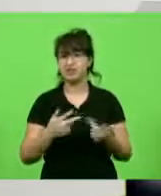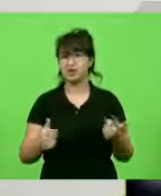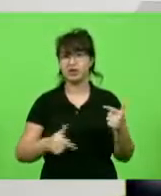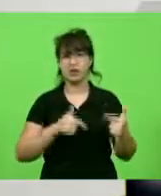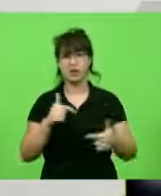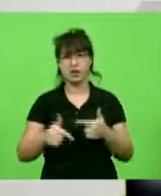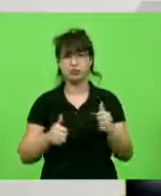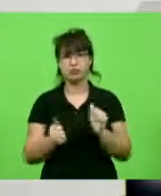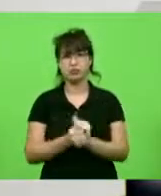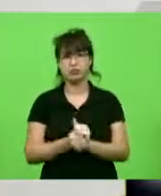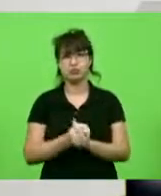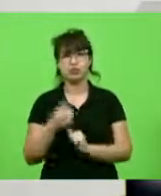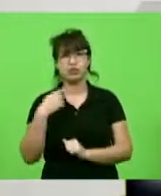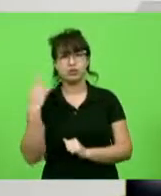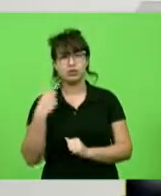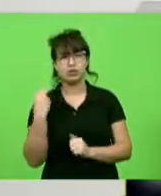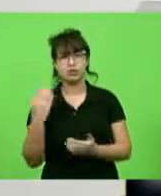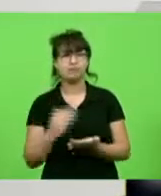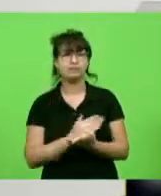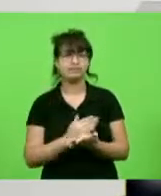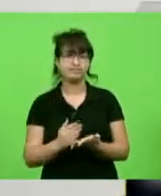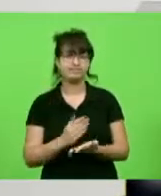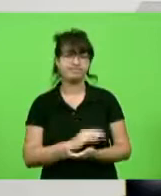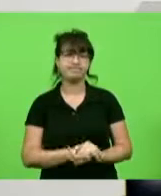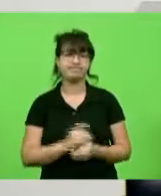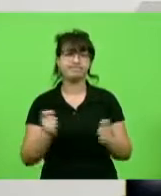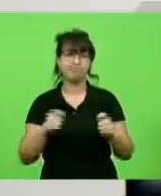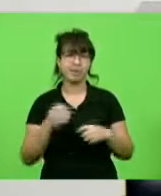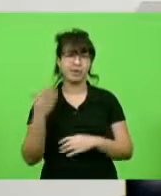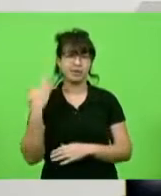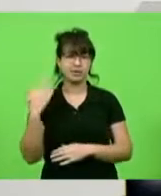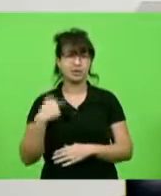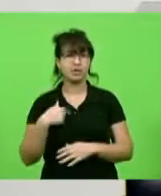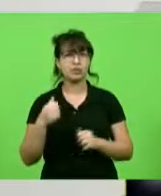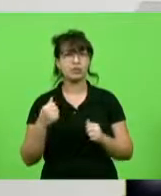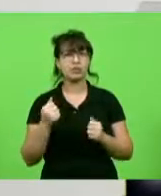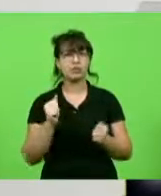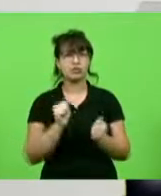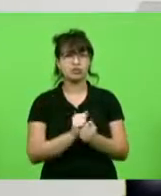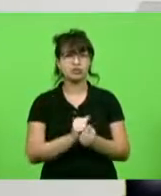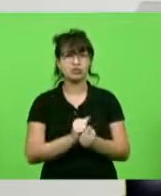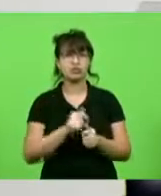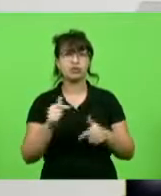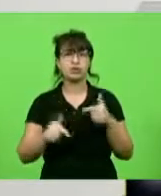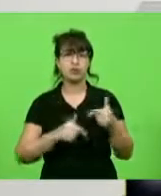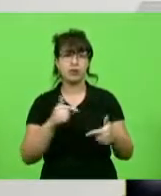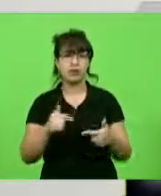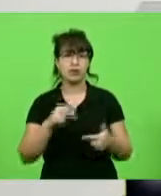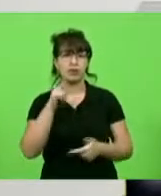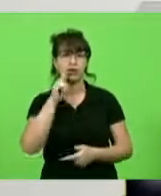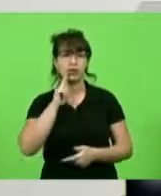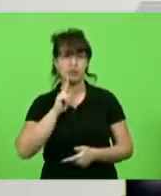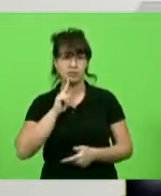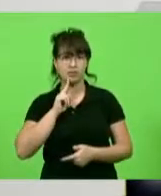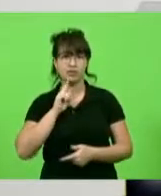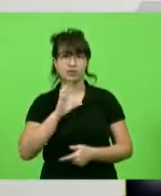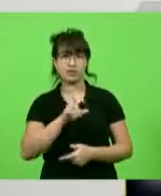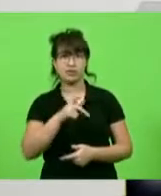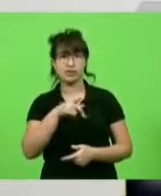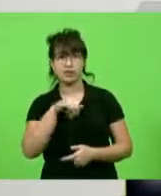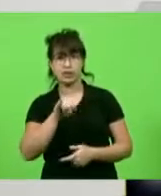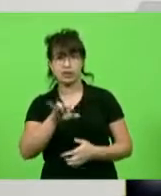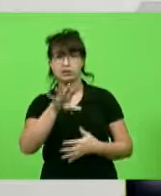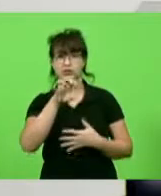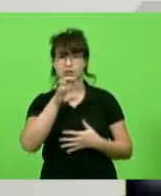dentro. Tive a oportunidade de trabalhar com o deputado Ivan Nates, na CPI dos Respiradores, ombro a ombro ali, na condição de que ele foi